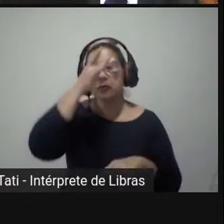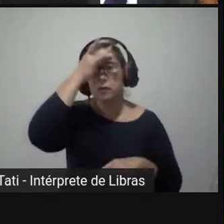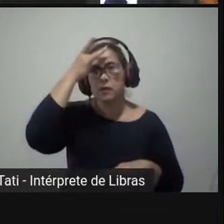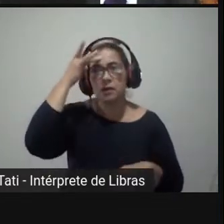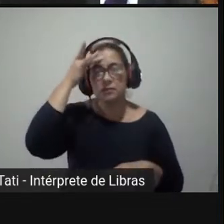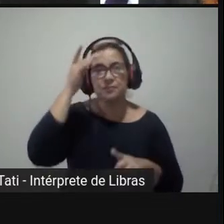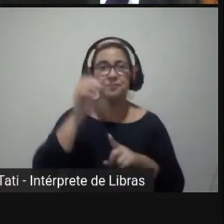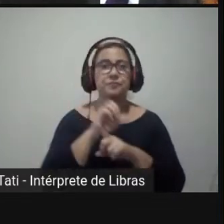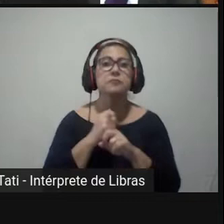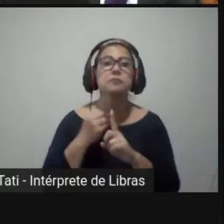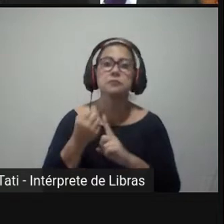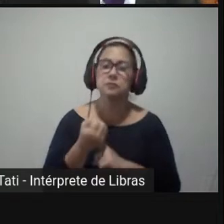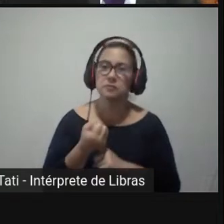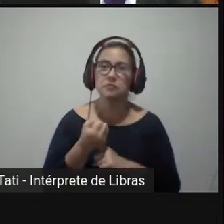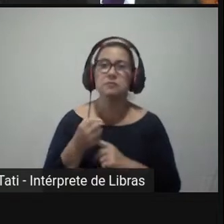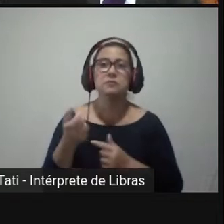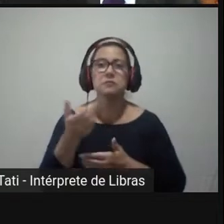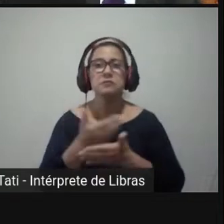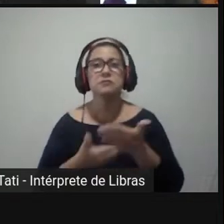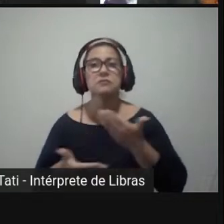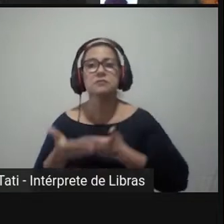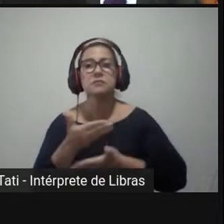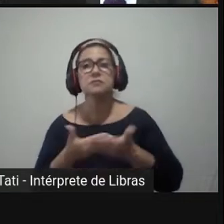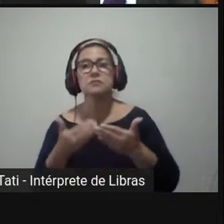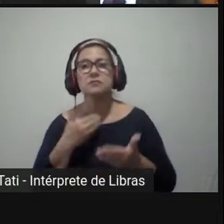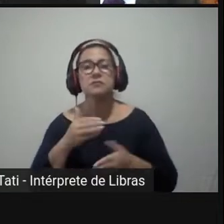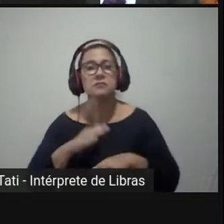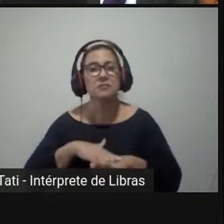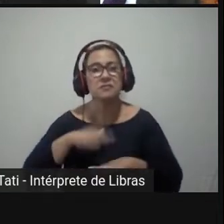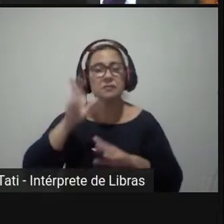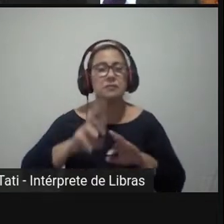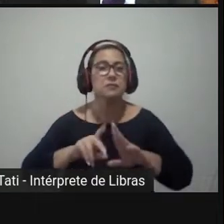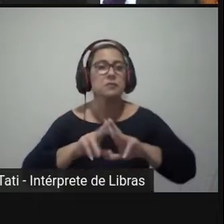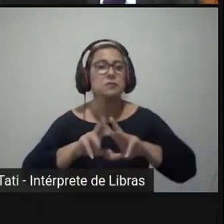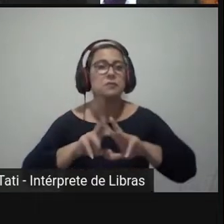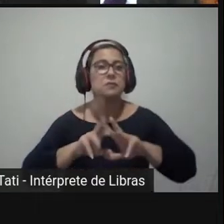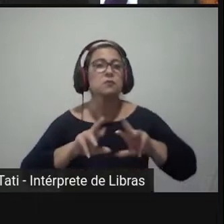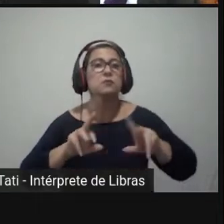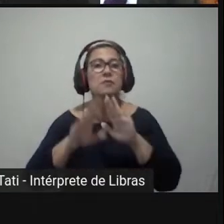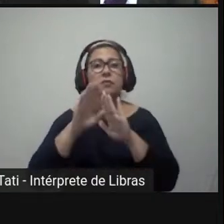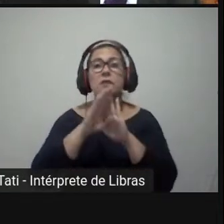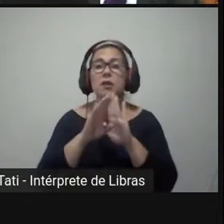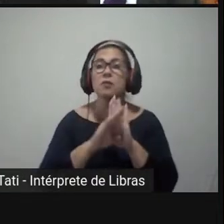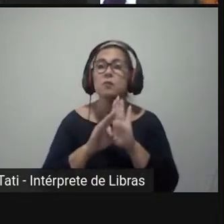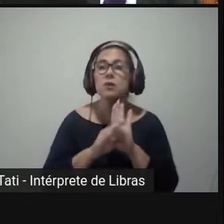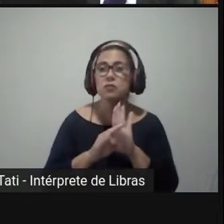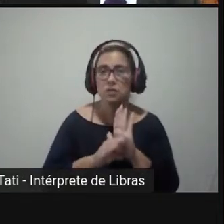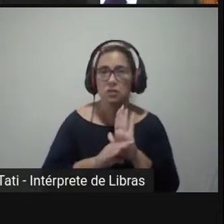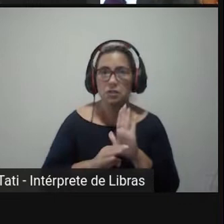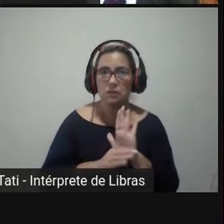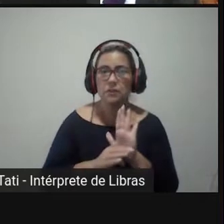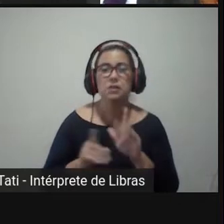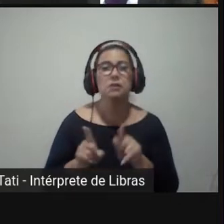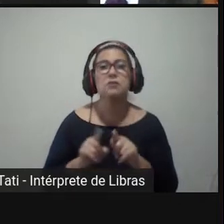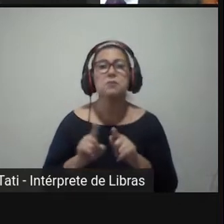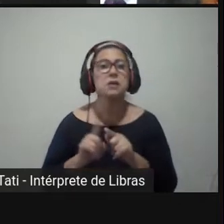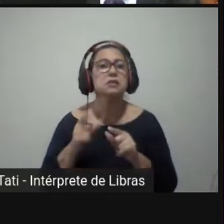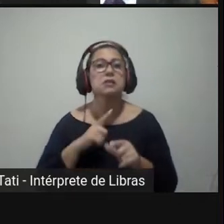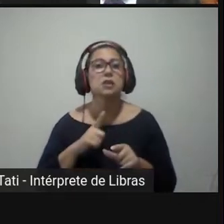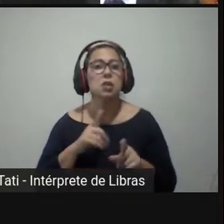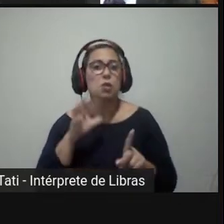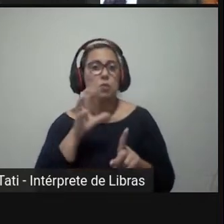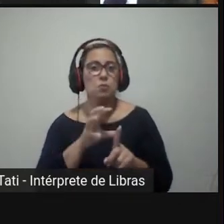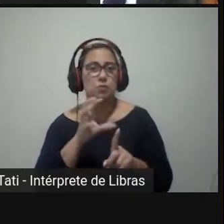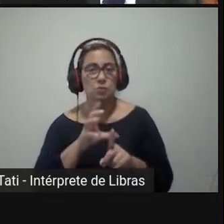sociedade civil, em relação a mais diversas pautas, mas isso não gera absolutamente nenhum produto ou serviço que chegue ao